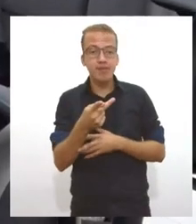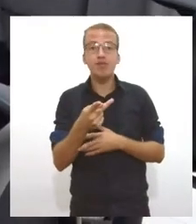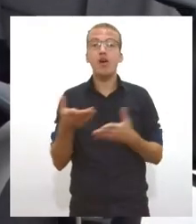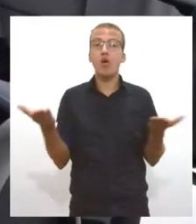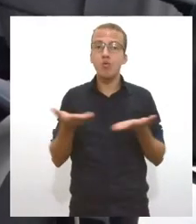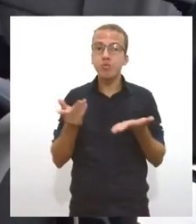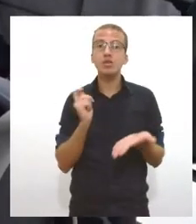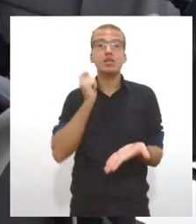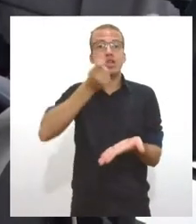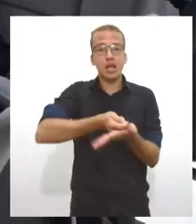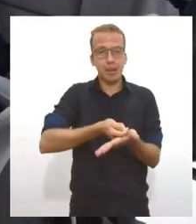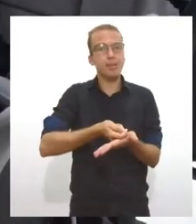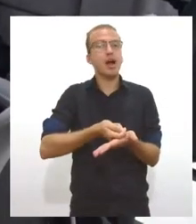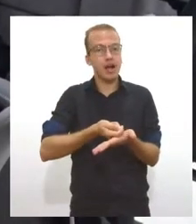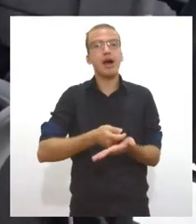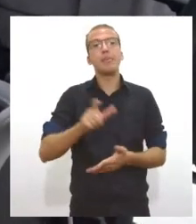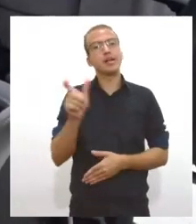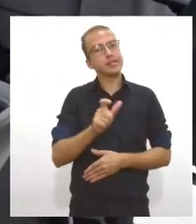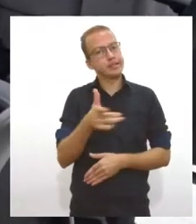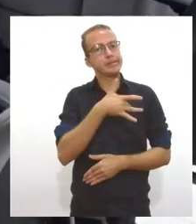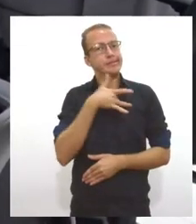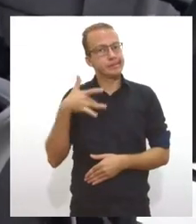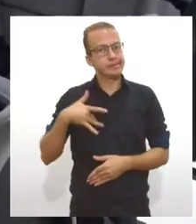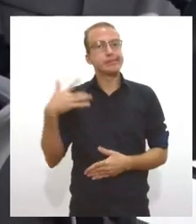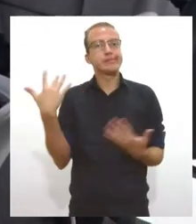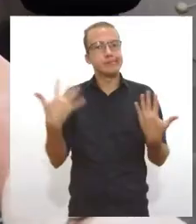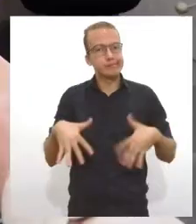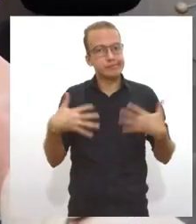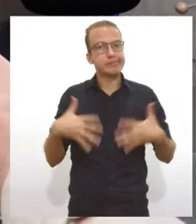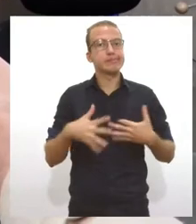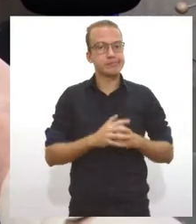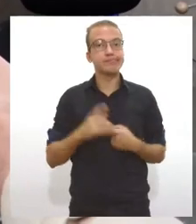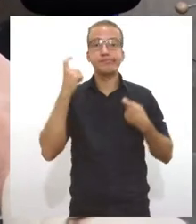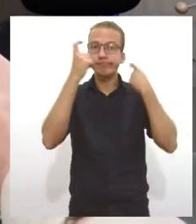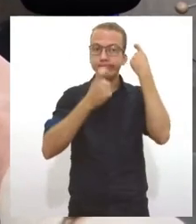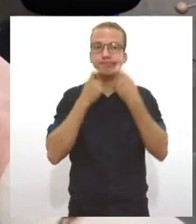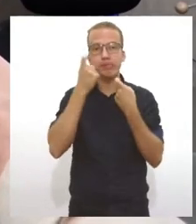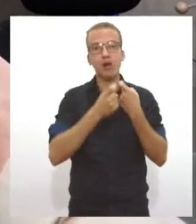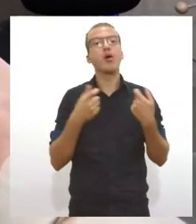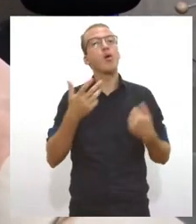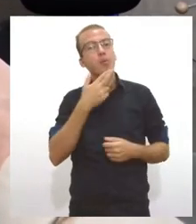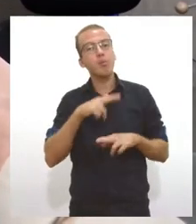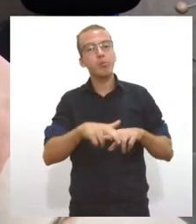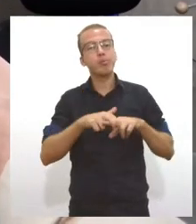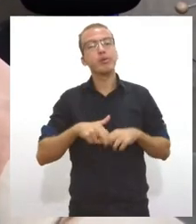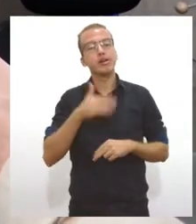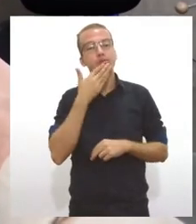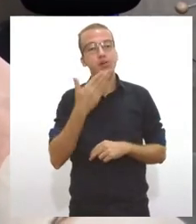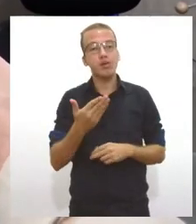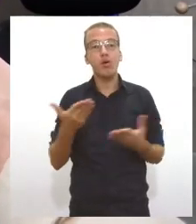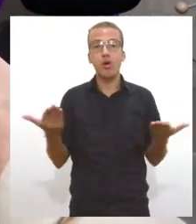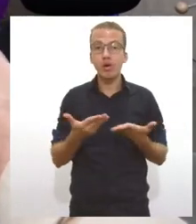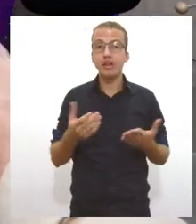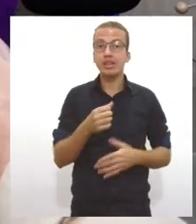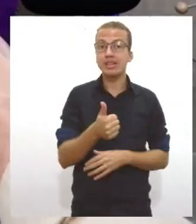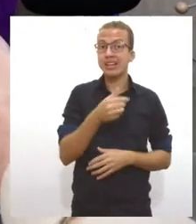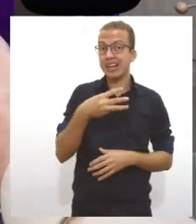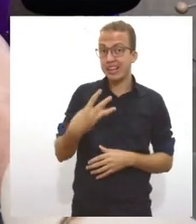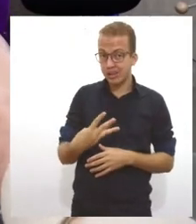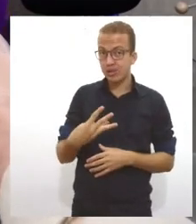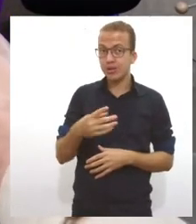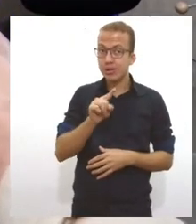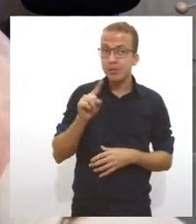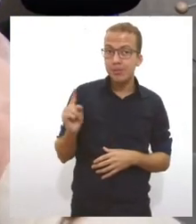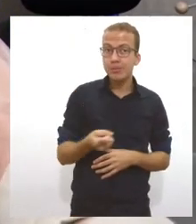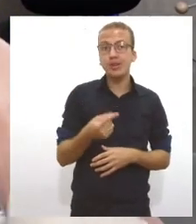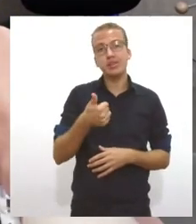planos privados é o principal fator que provoca a demanda. Apesar do número de 14 mil servidores federais, não quer dizer